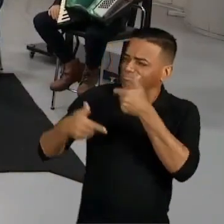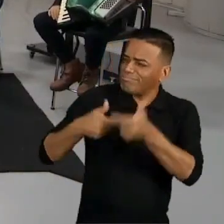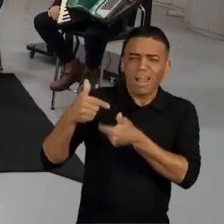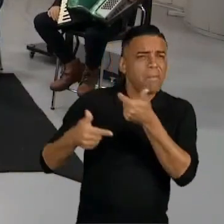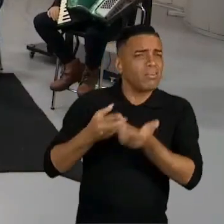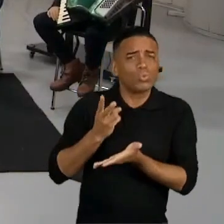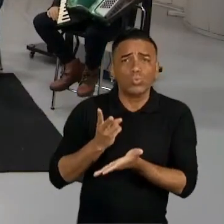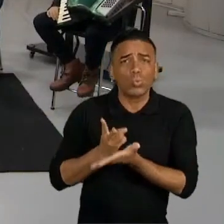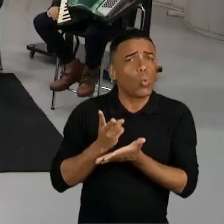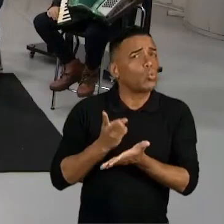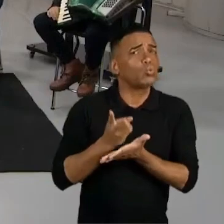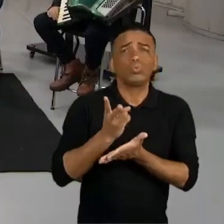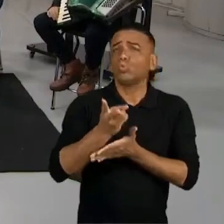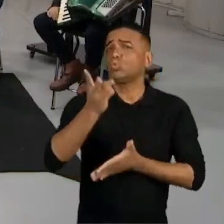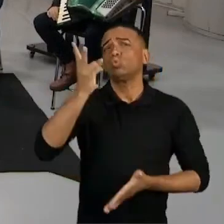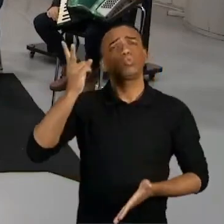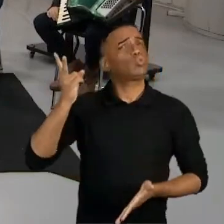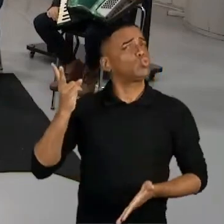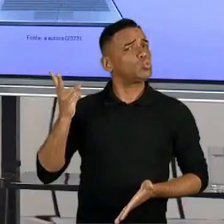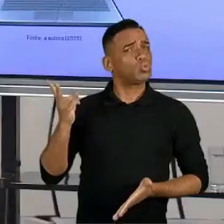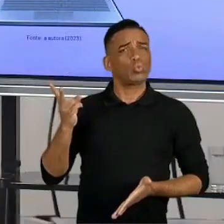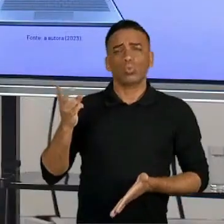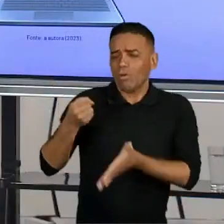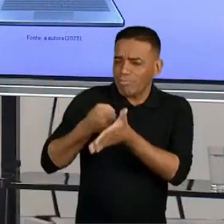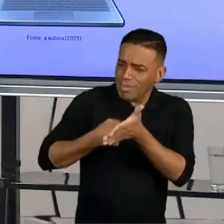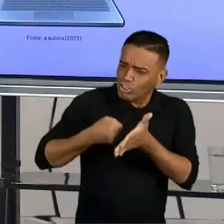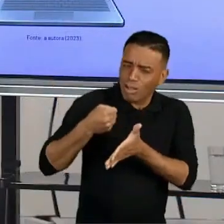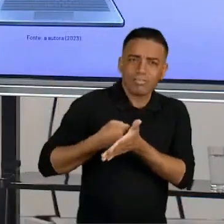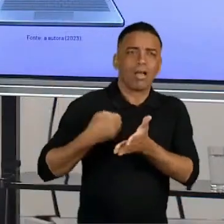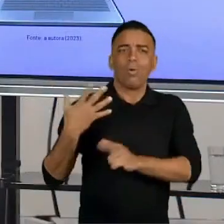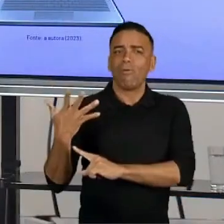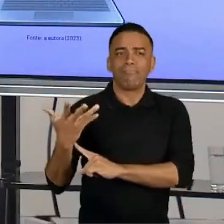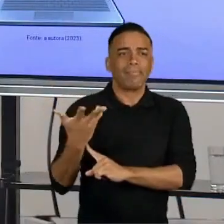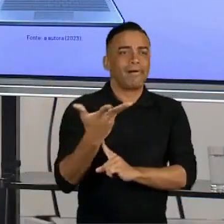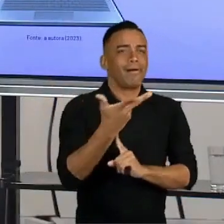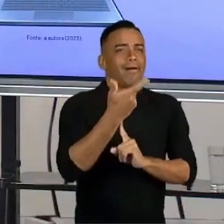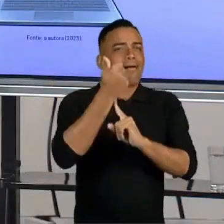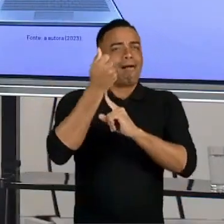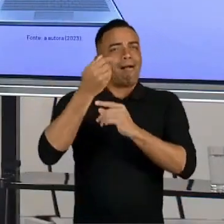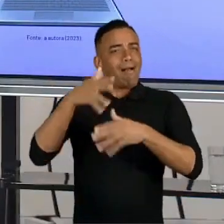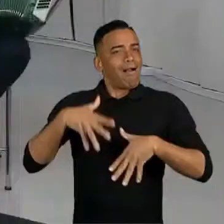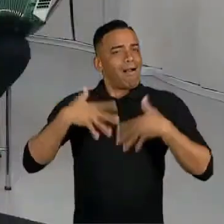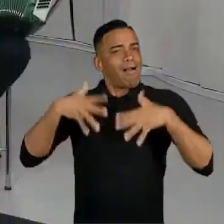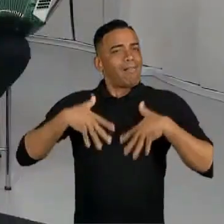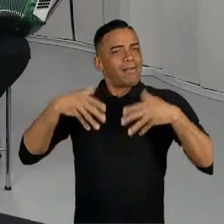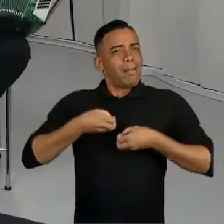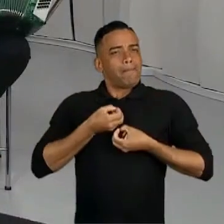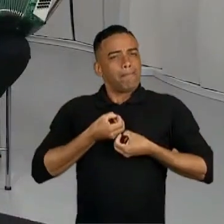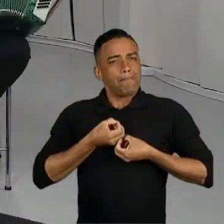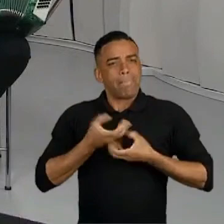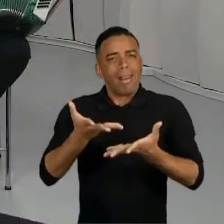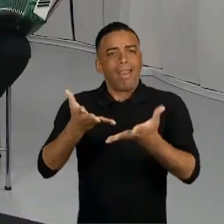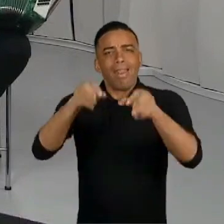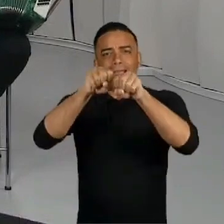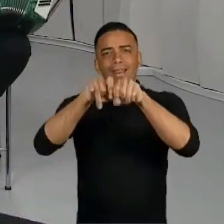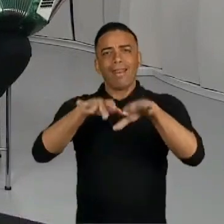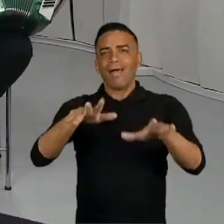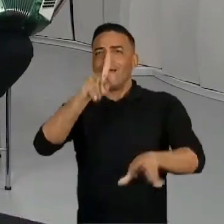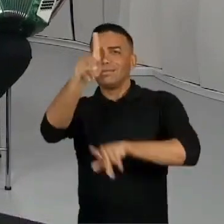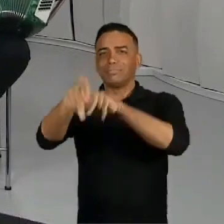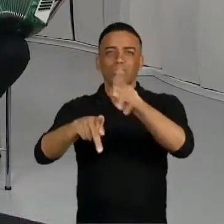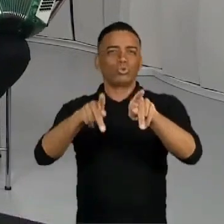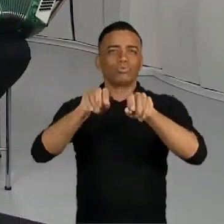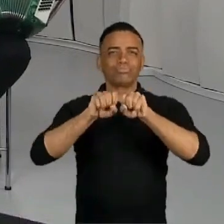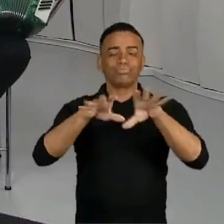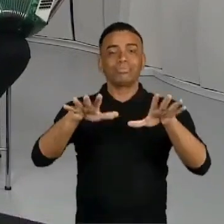sempre com esse empenho, com essa dedicação, levando essa alegria pra todas as pessoas. muito